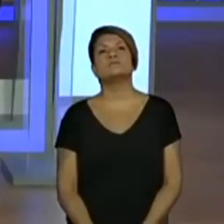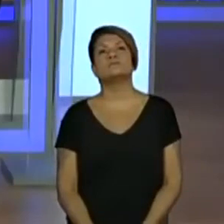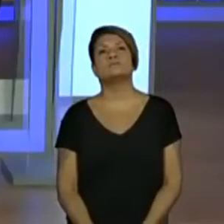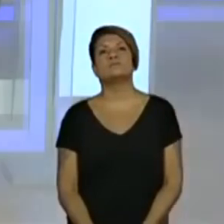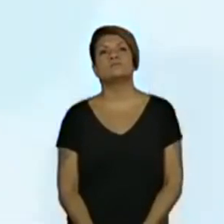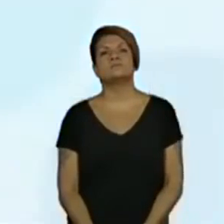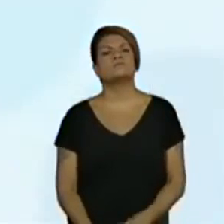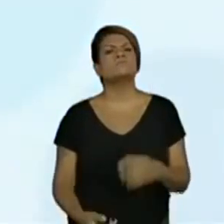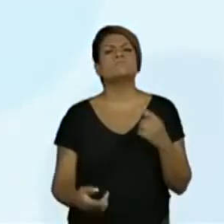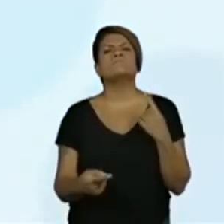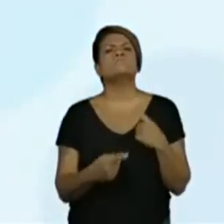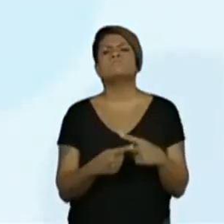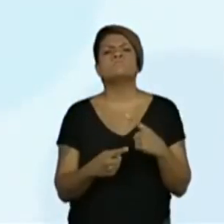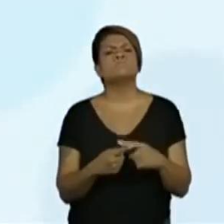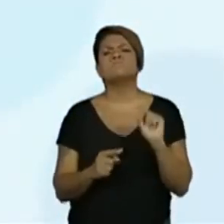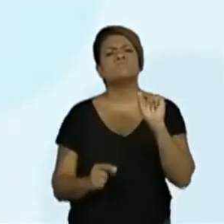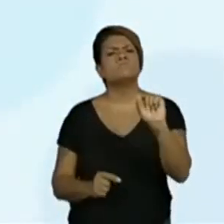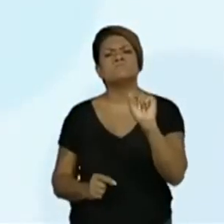Sabe o que aconteceu?